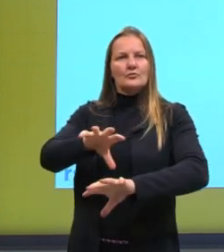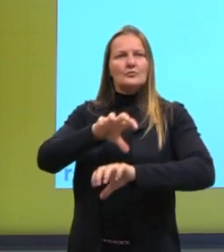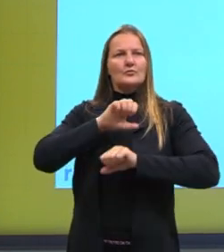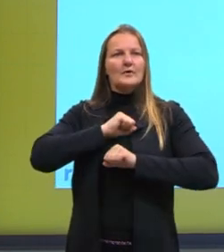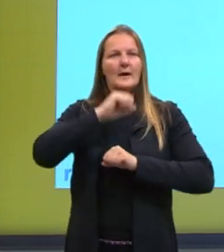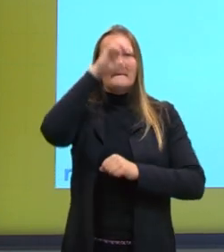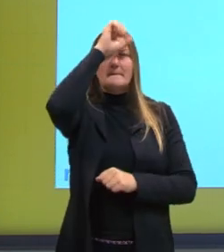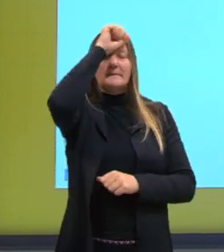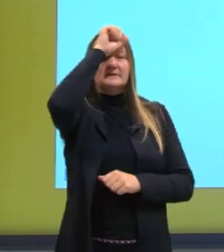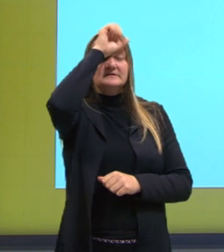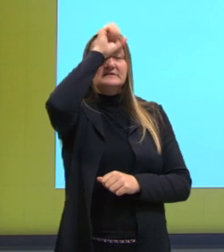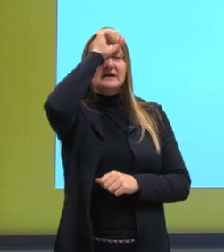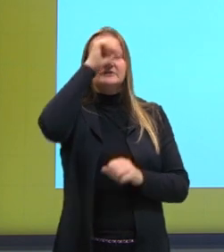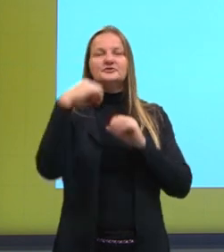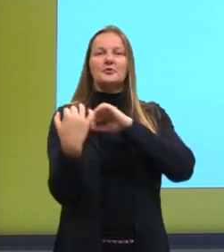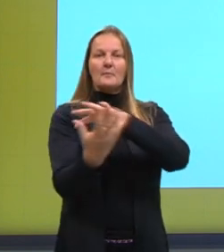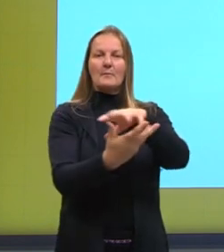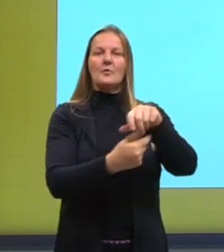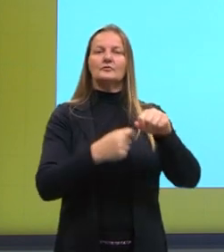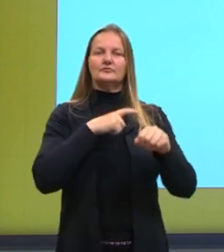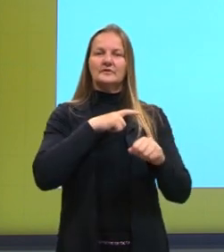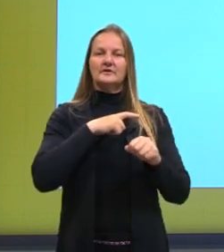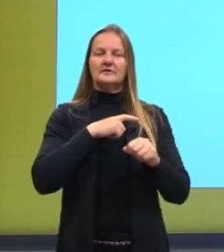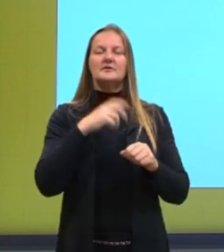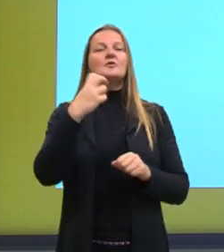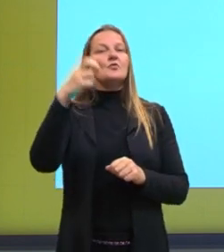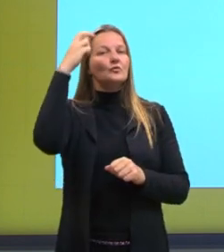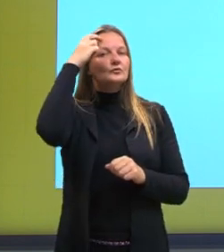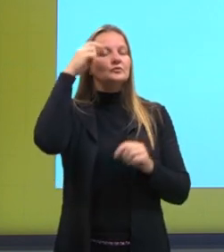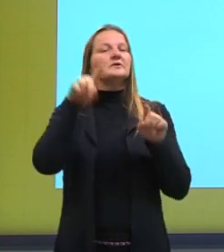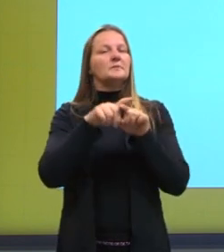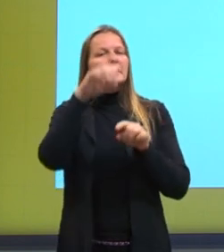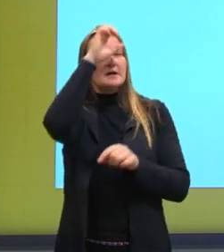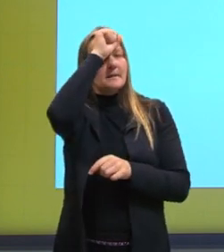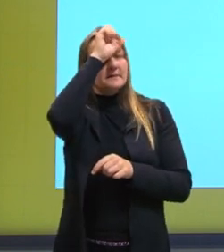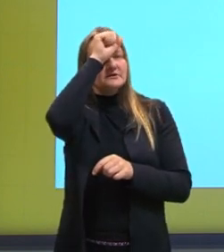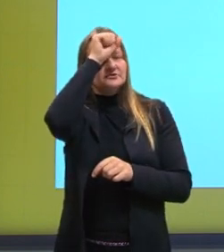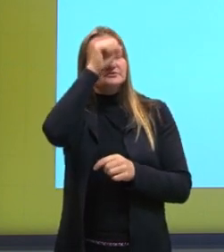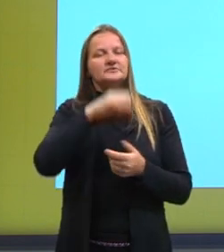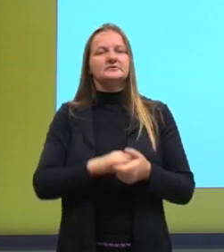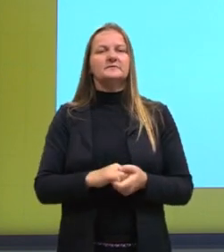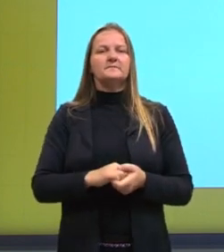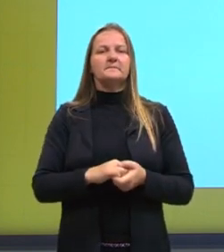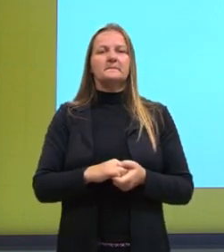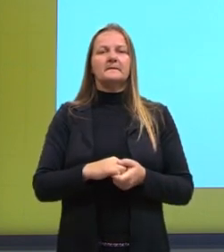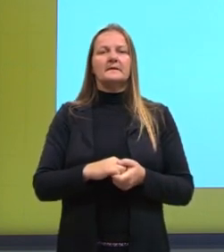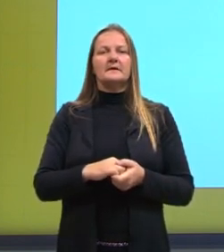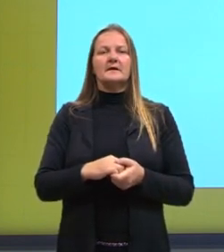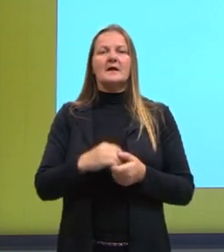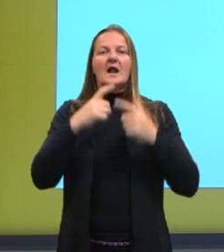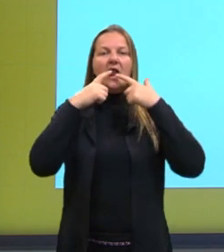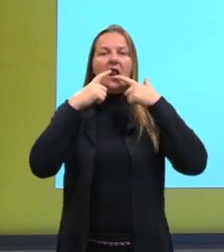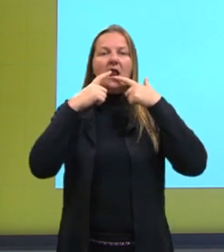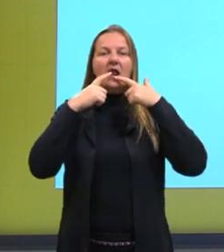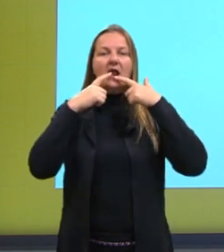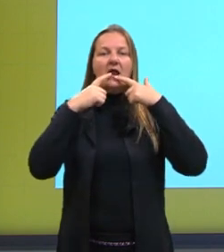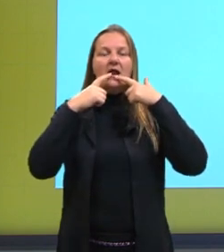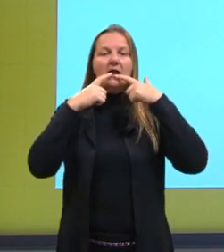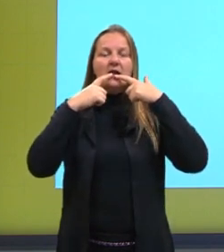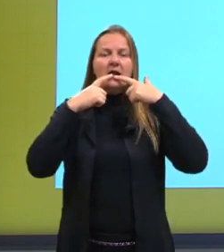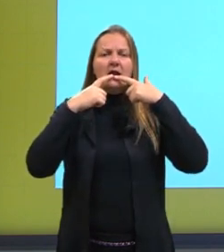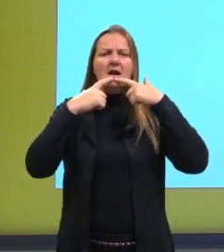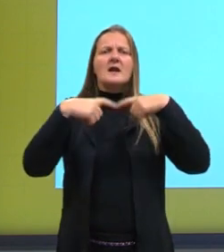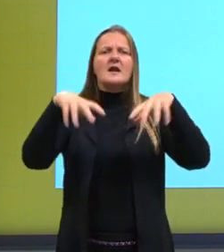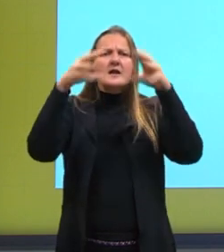construiu. Então, a cultura também é adquirida pela aprendizagem. Transmitida pela linguagem, e as várias